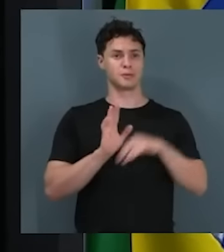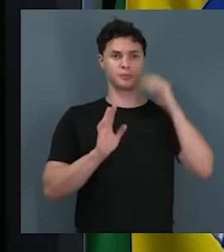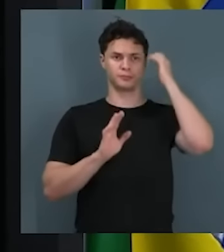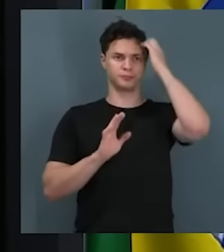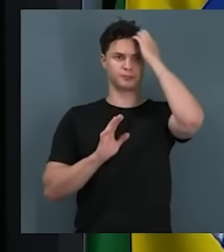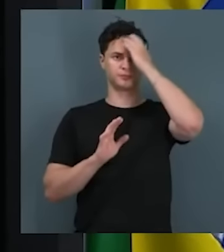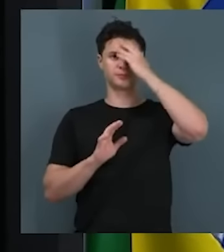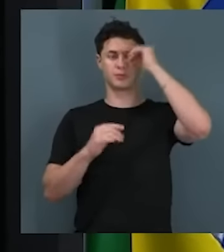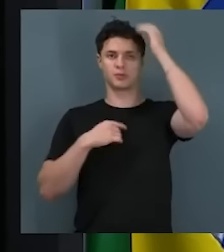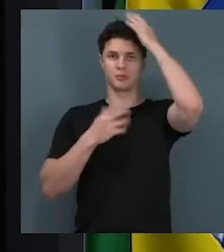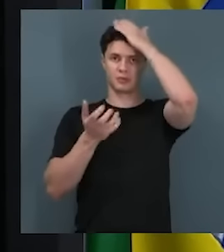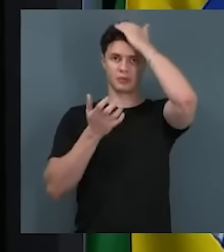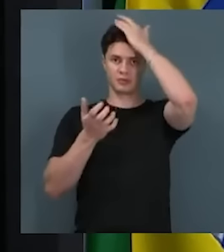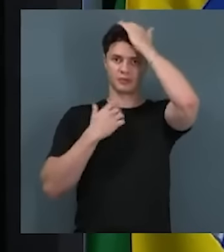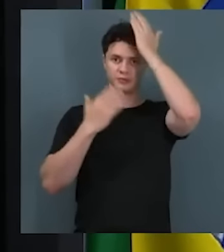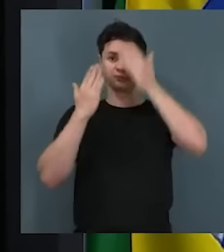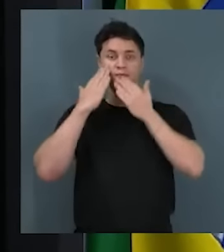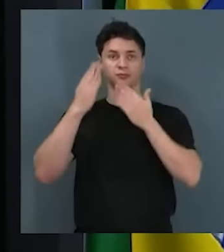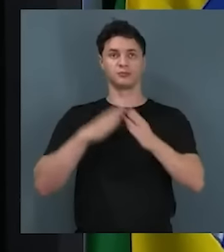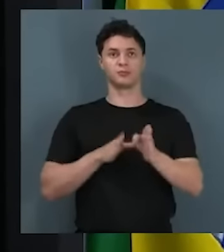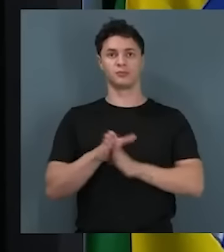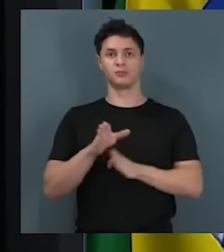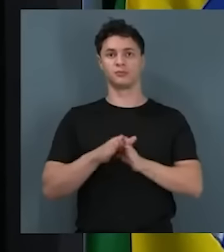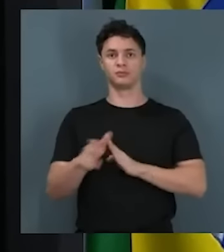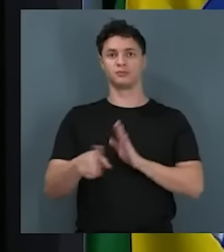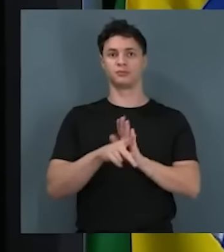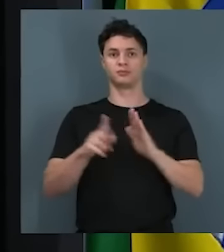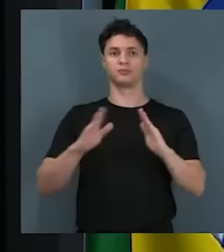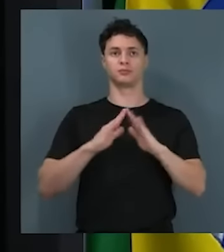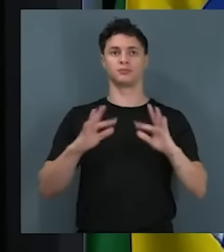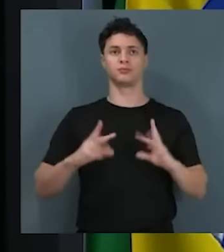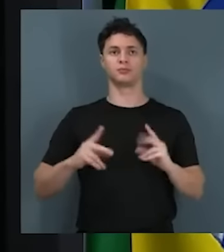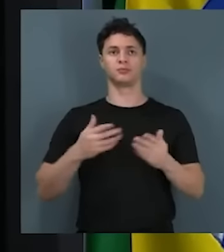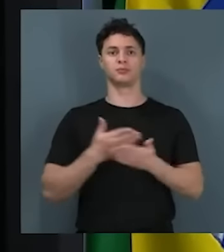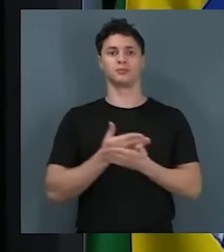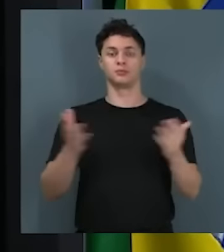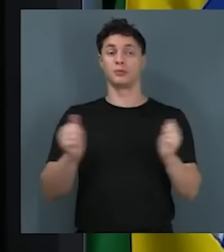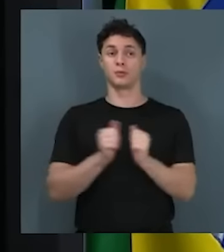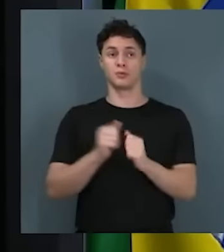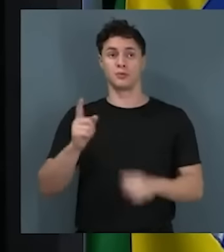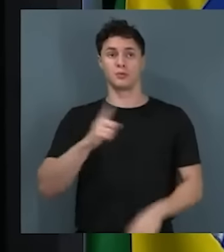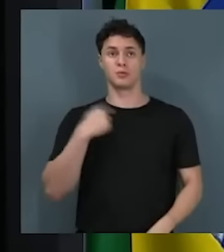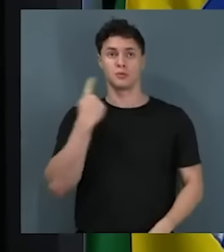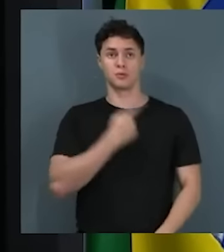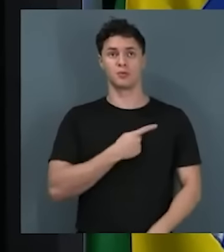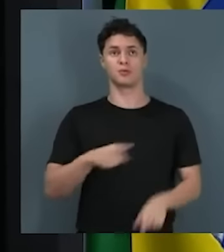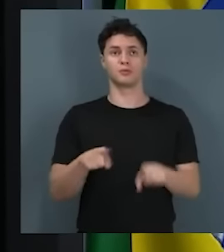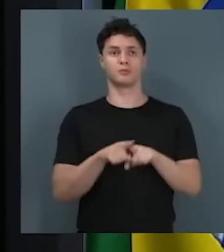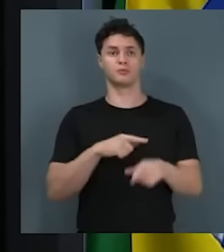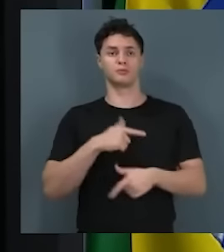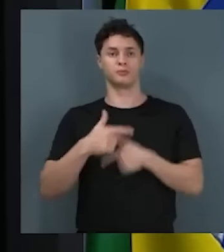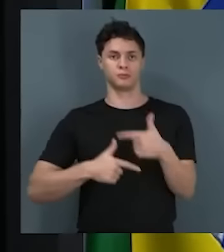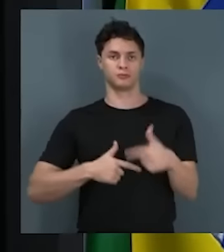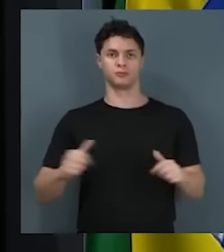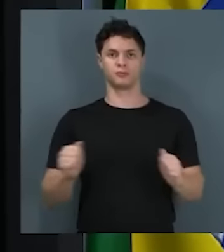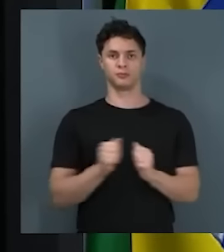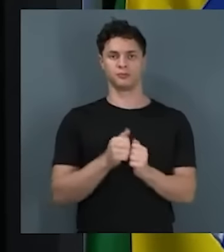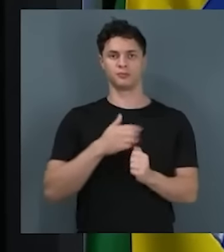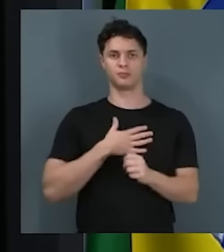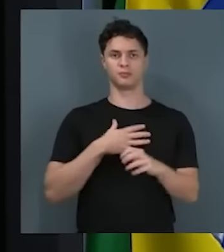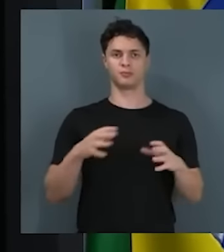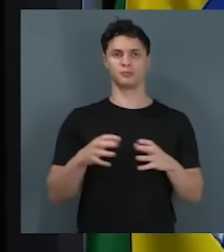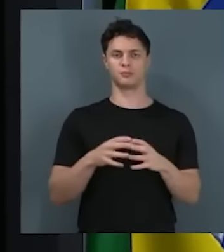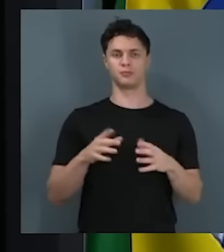E aí eu quero agradecer a consultoria da casa, a todos que estiveram conosco, envolvidos nesse trabalho, a minha equipe